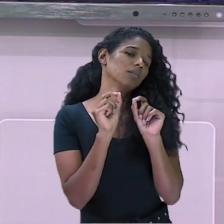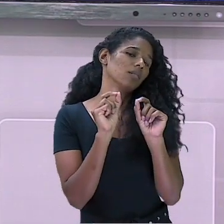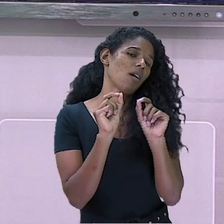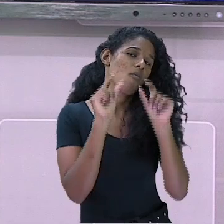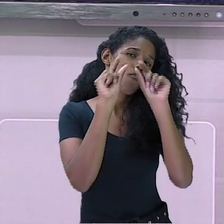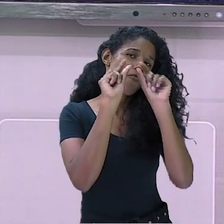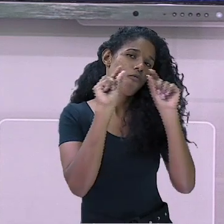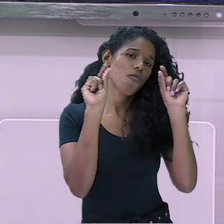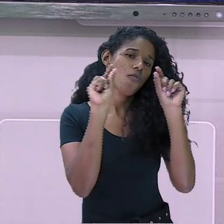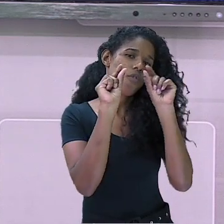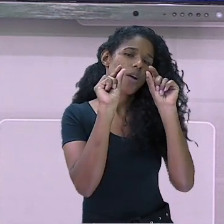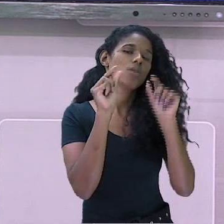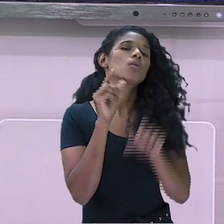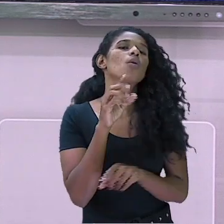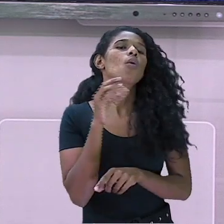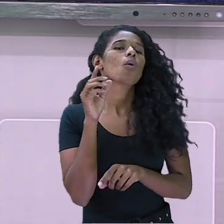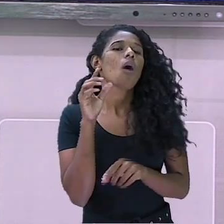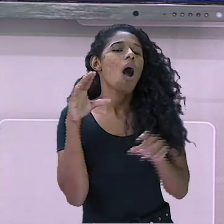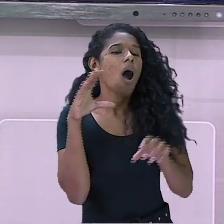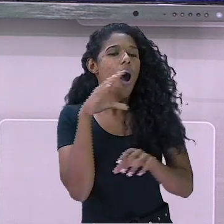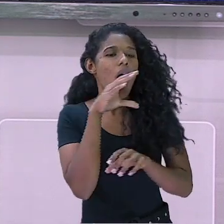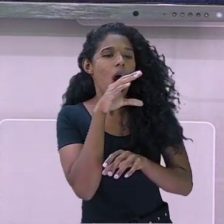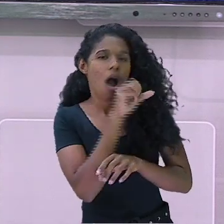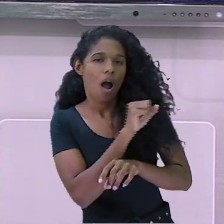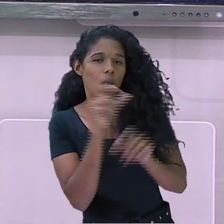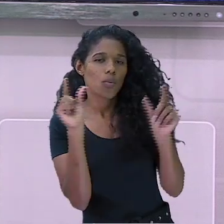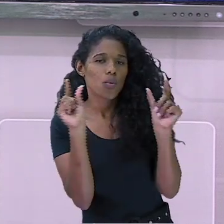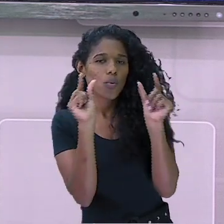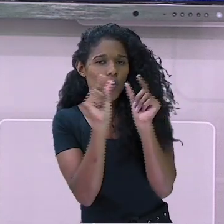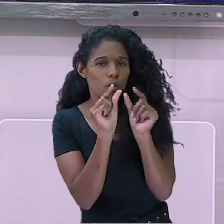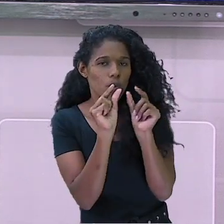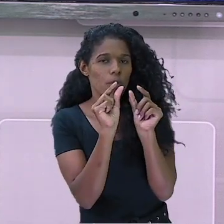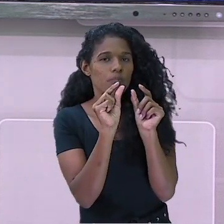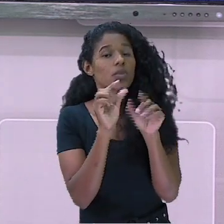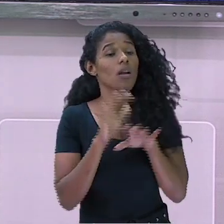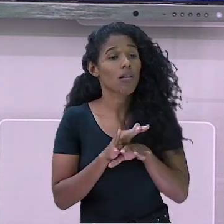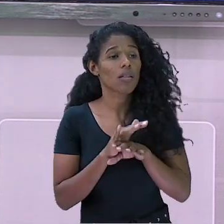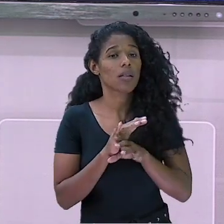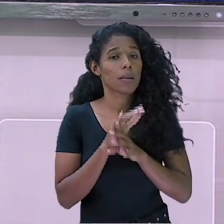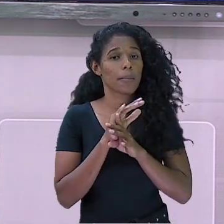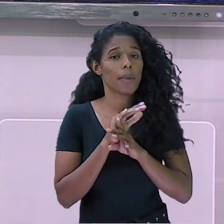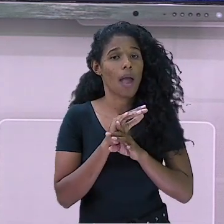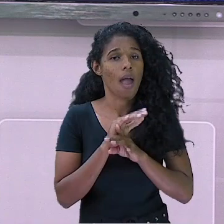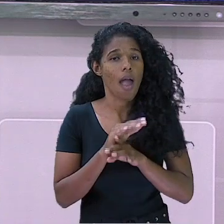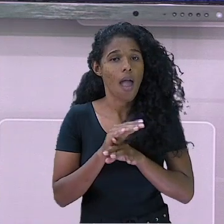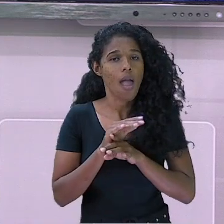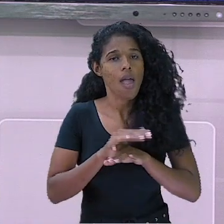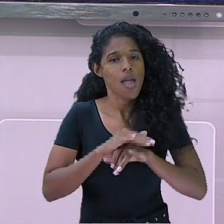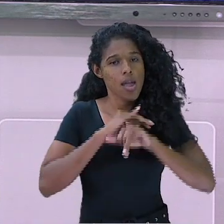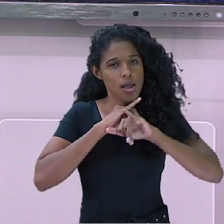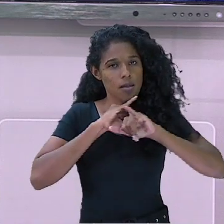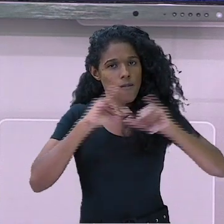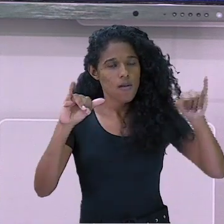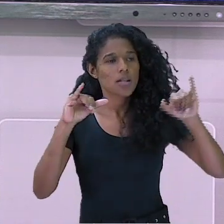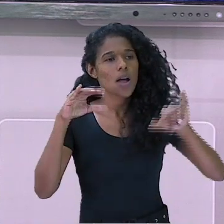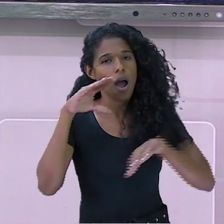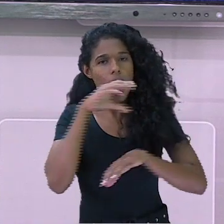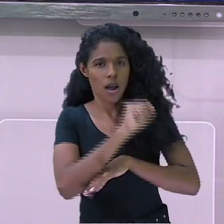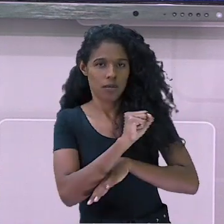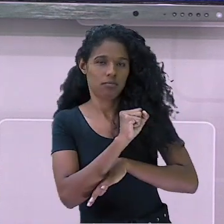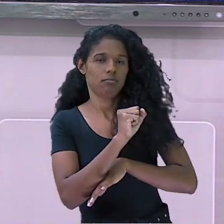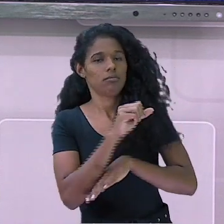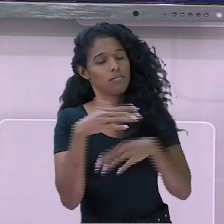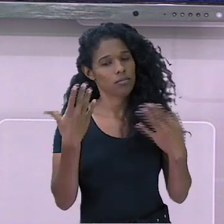e seja objetivo com a mensagem que deseja transmitir. Isso facilita o entendimento.